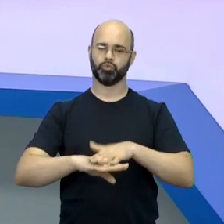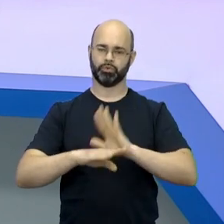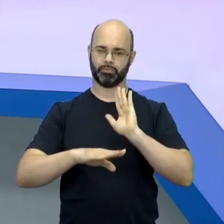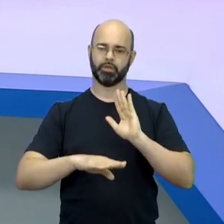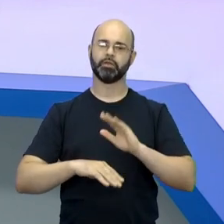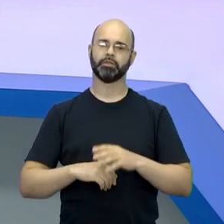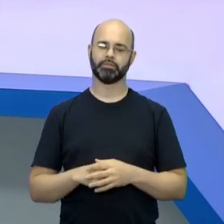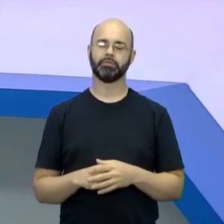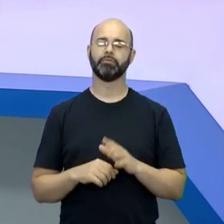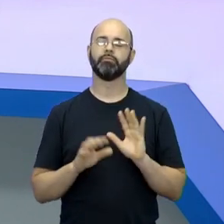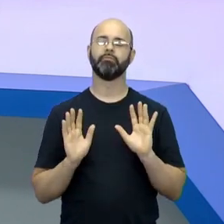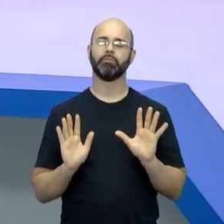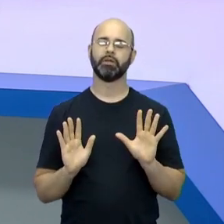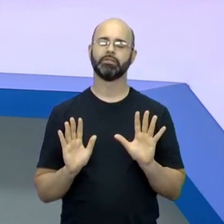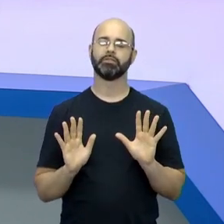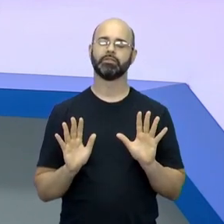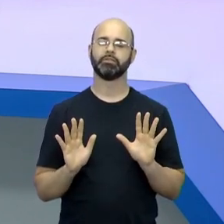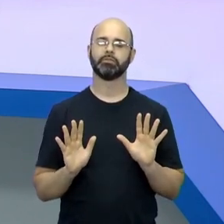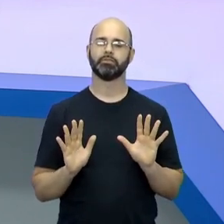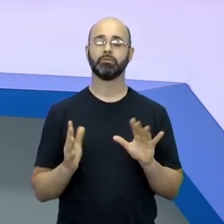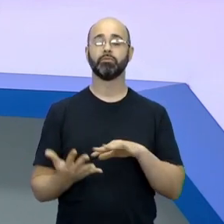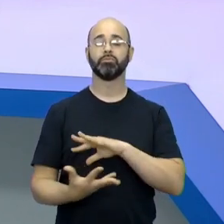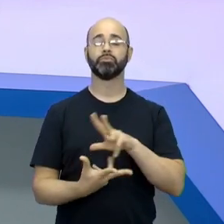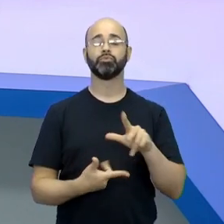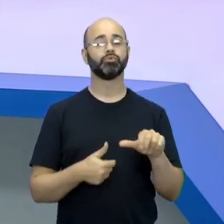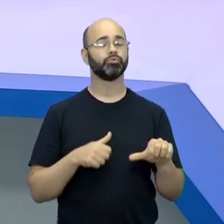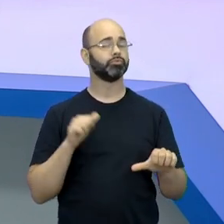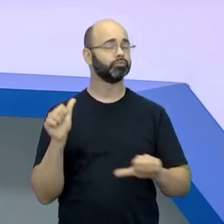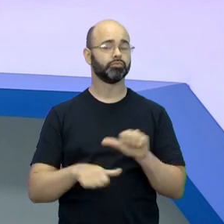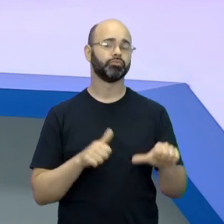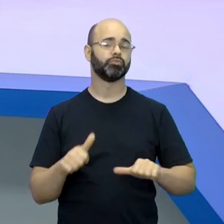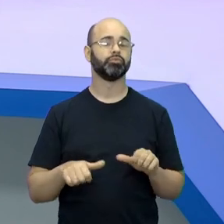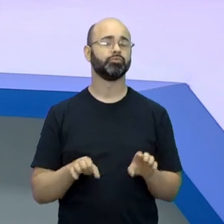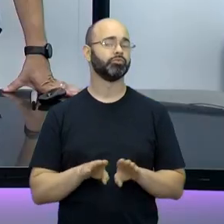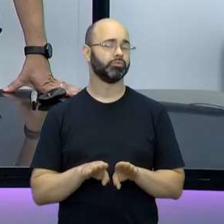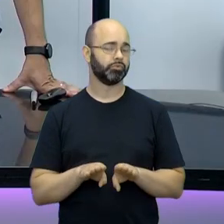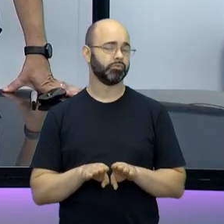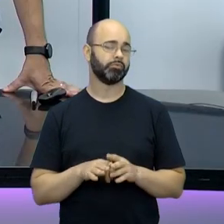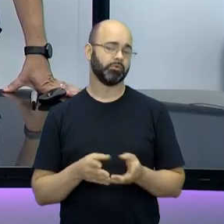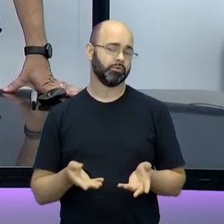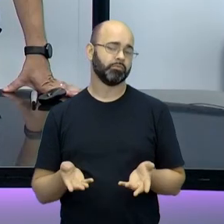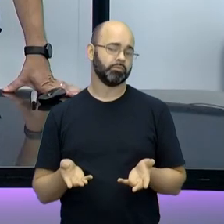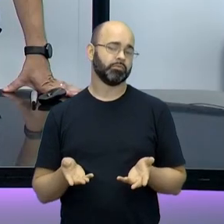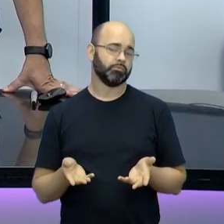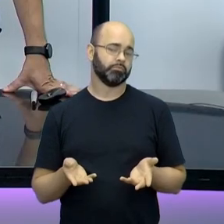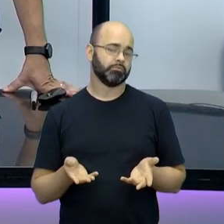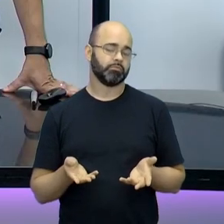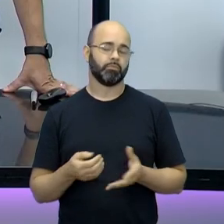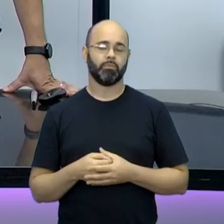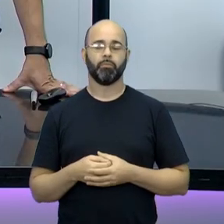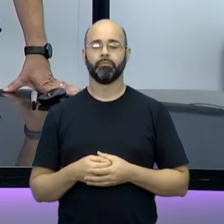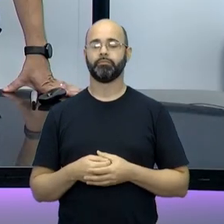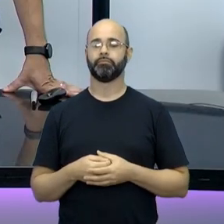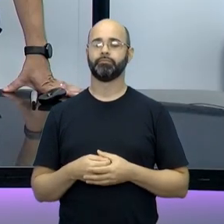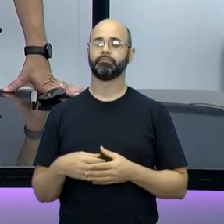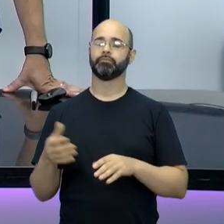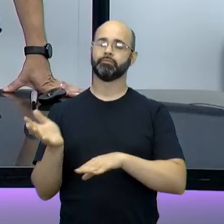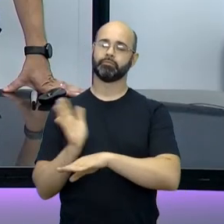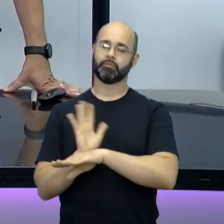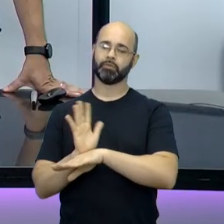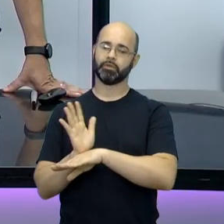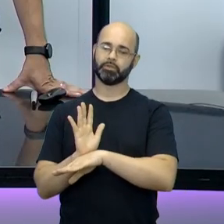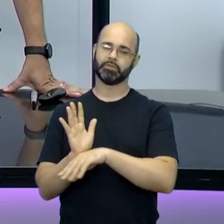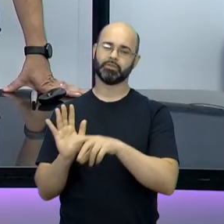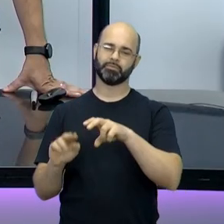é que o mundo também mudou a despeito do cinema e trouxe outras pautas,